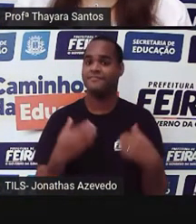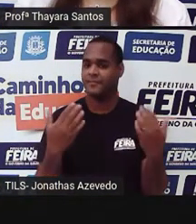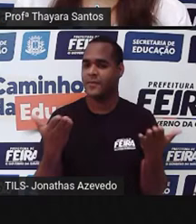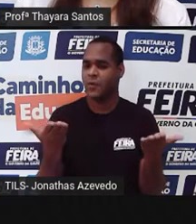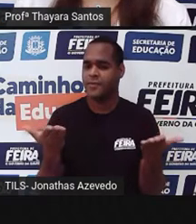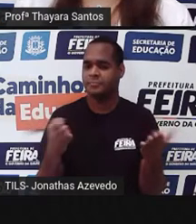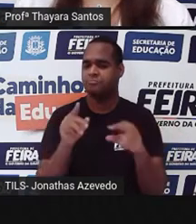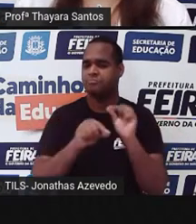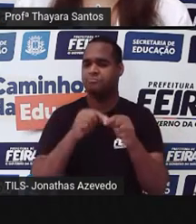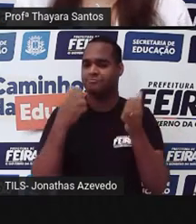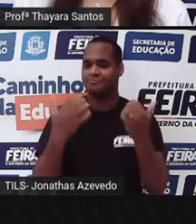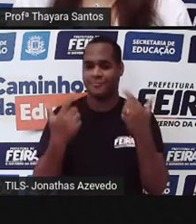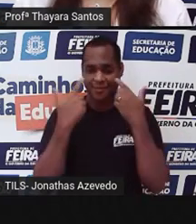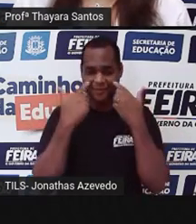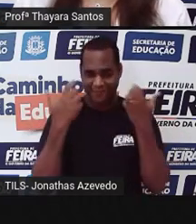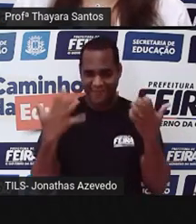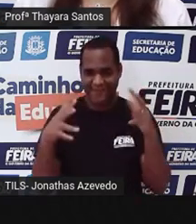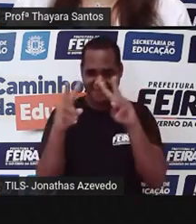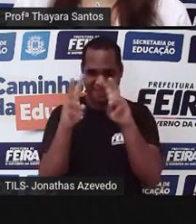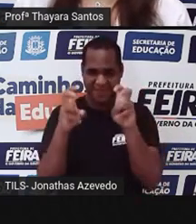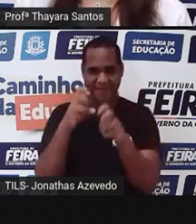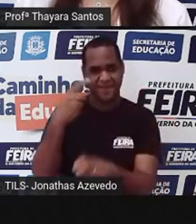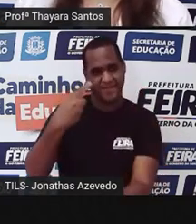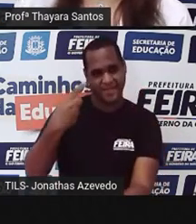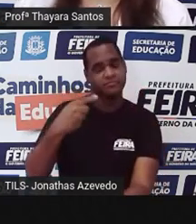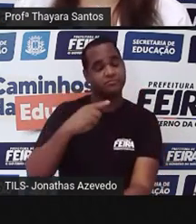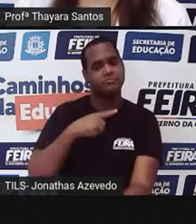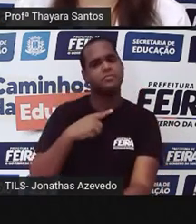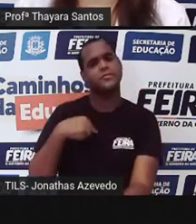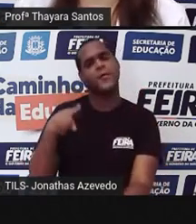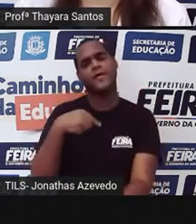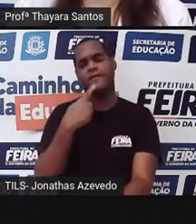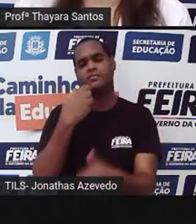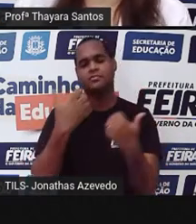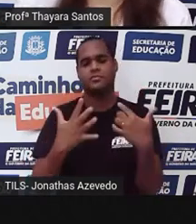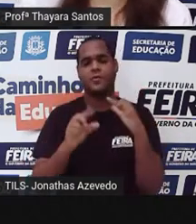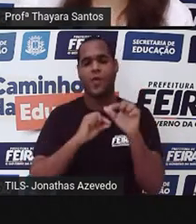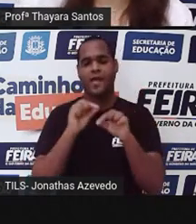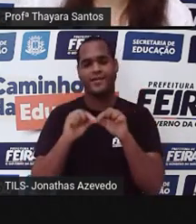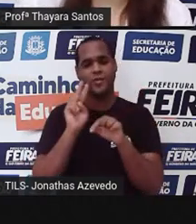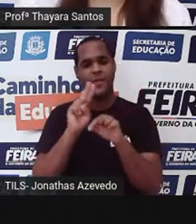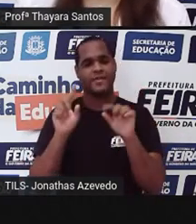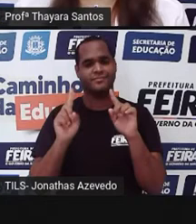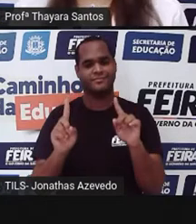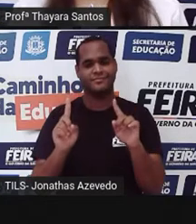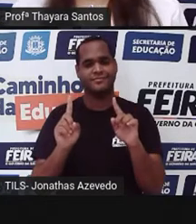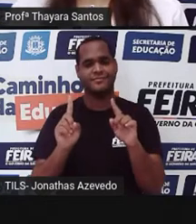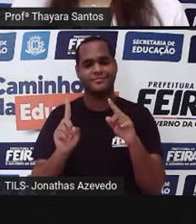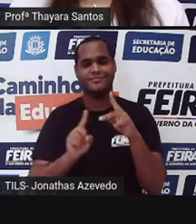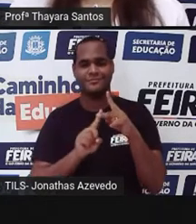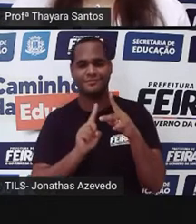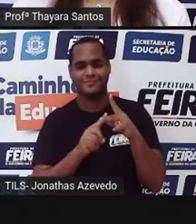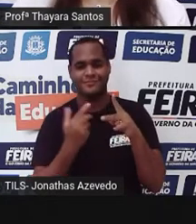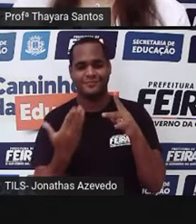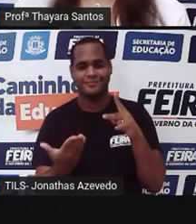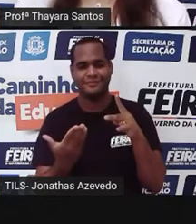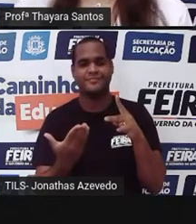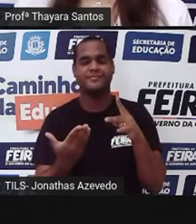aula de hoje, como vocês já devem ter visto lá no primeiro slide, a gente vai falar sobre os equinodermos e os artrópodes.